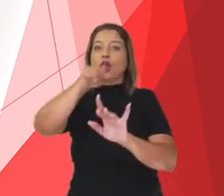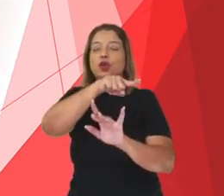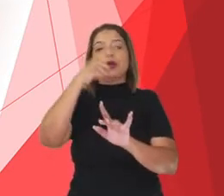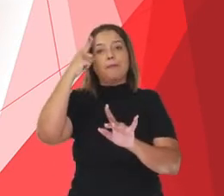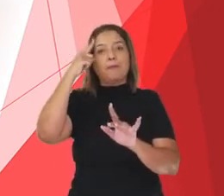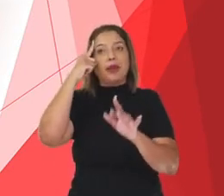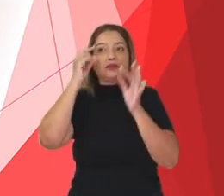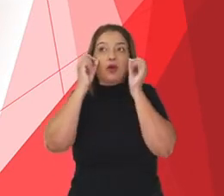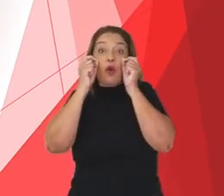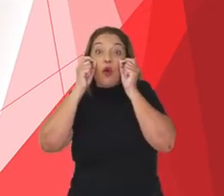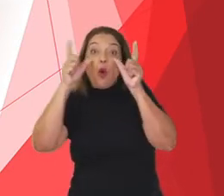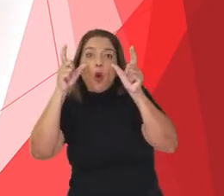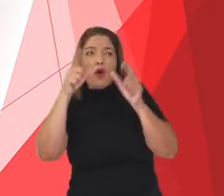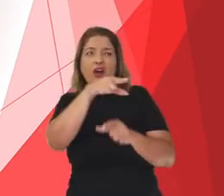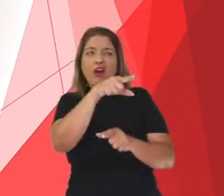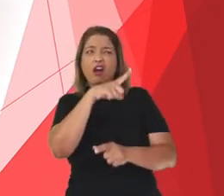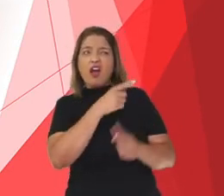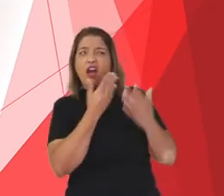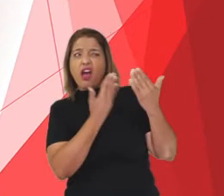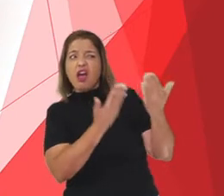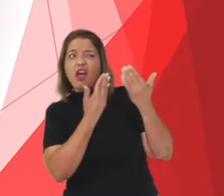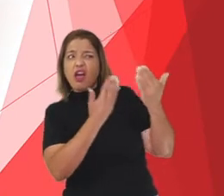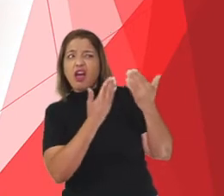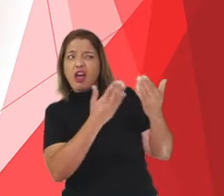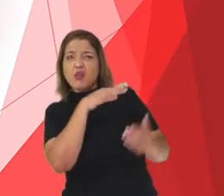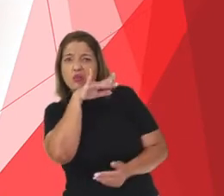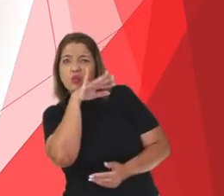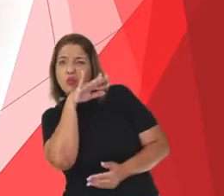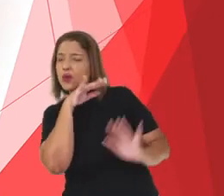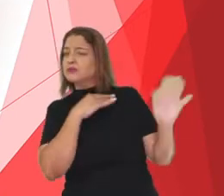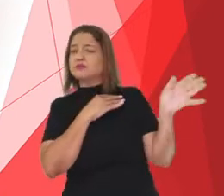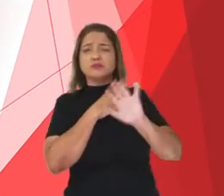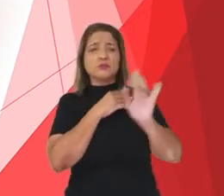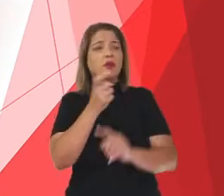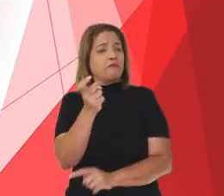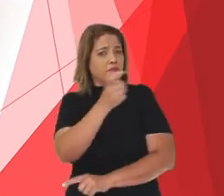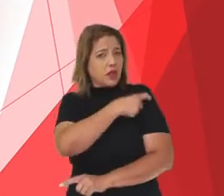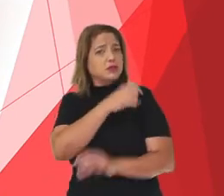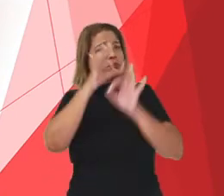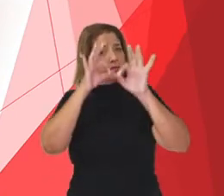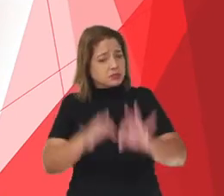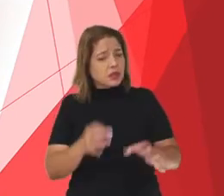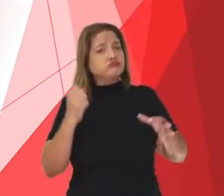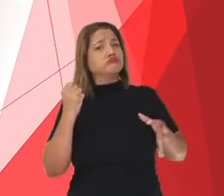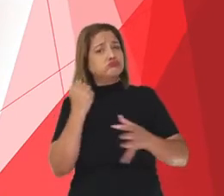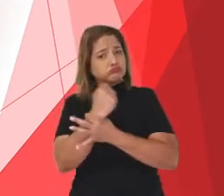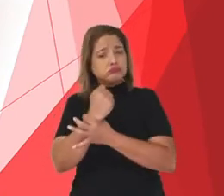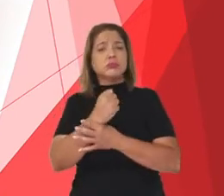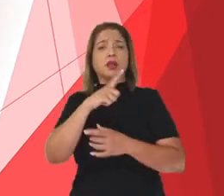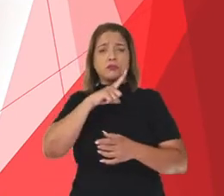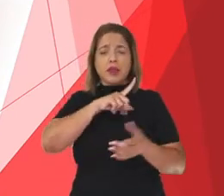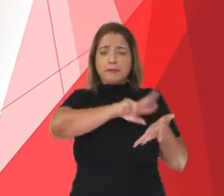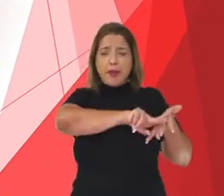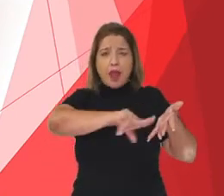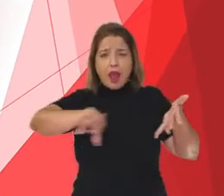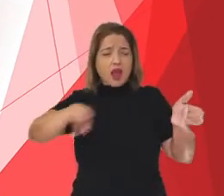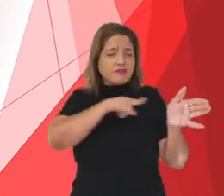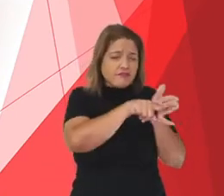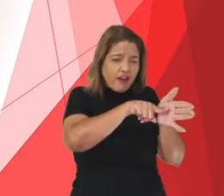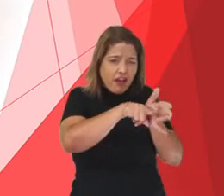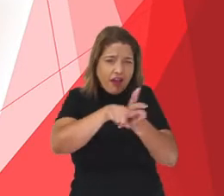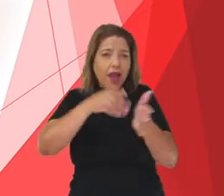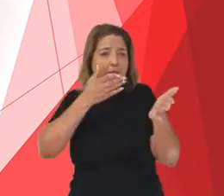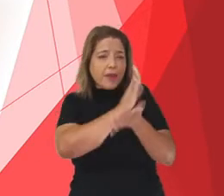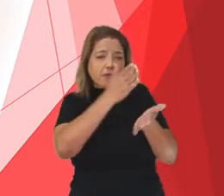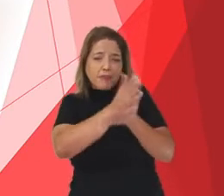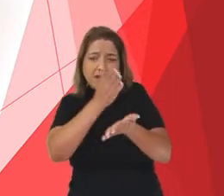despertar desconfiança. As vacinas têm alta segurança porque elas passam por diferentes testes e